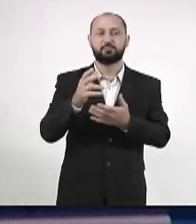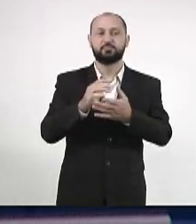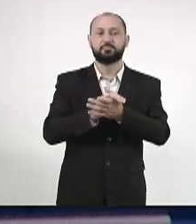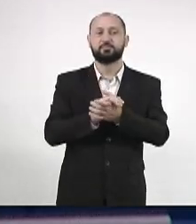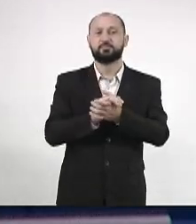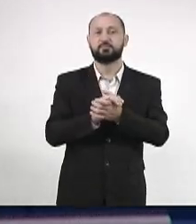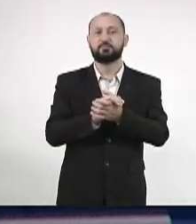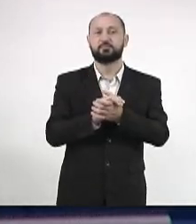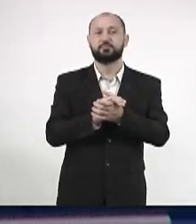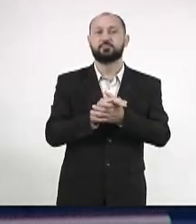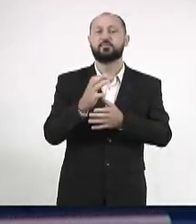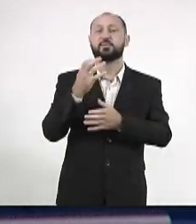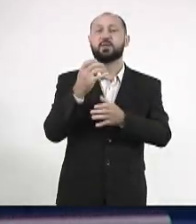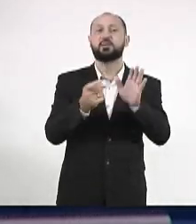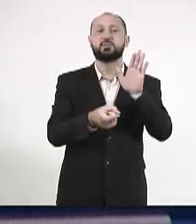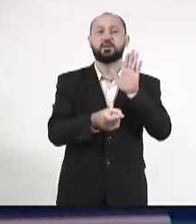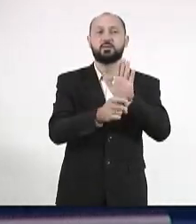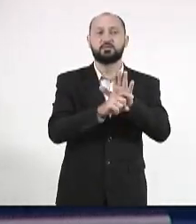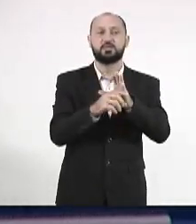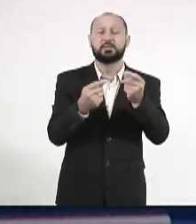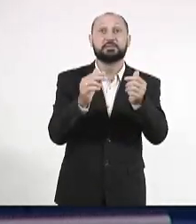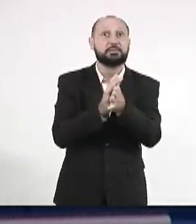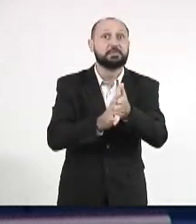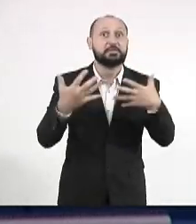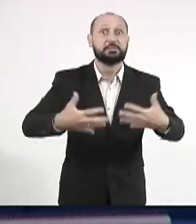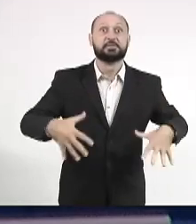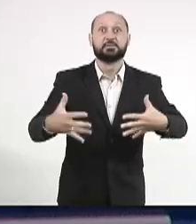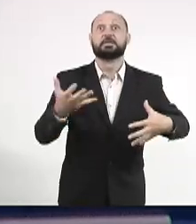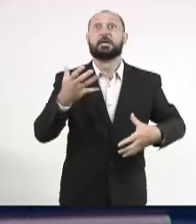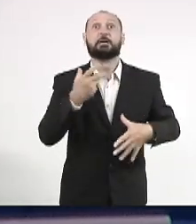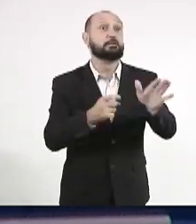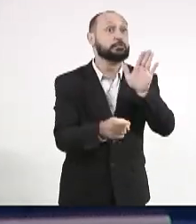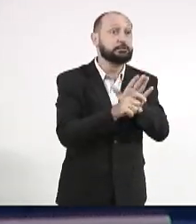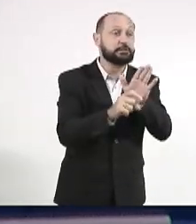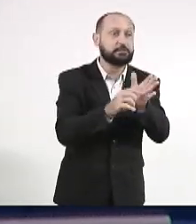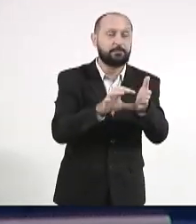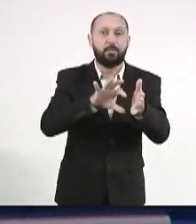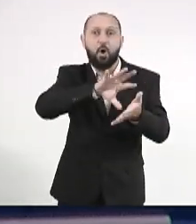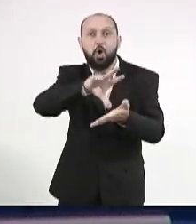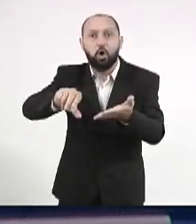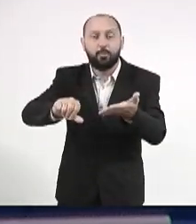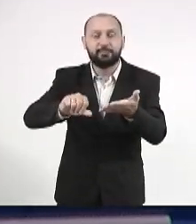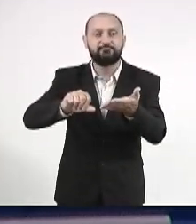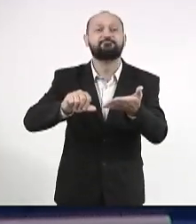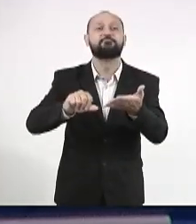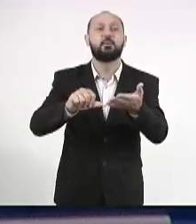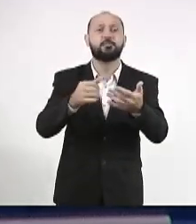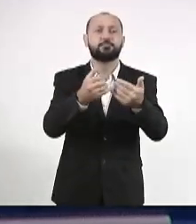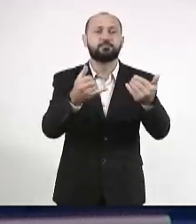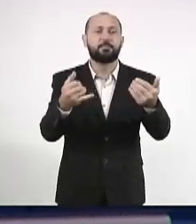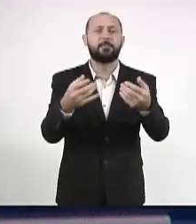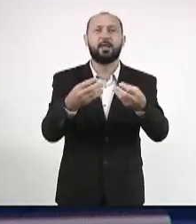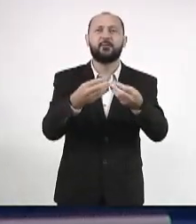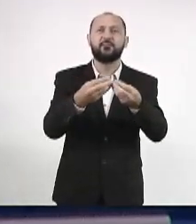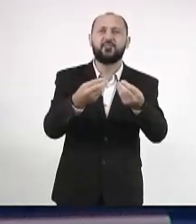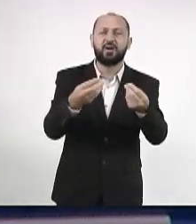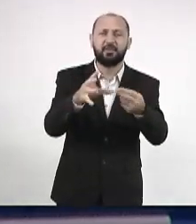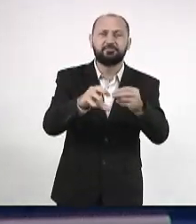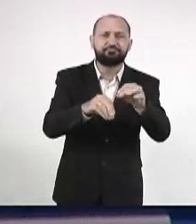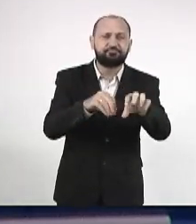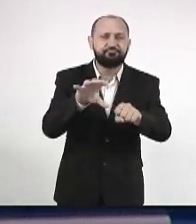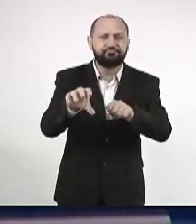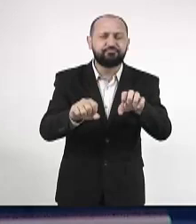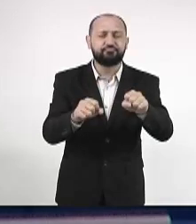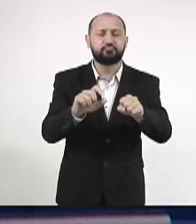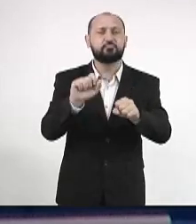eles querem usar droga, naquela frissura de ter a droga, eles roubam. Pequenos furtos, vamos dizer assim. E